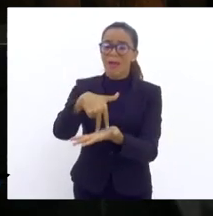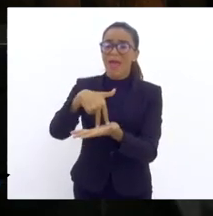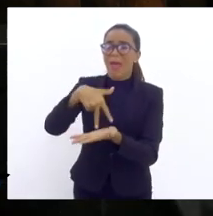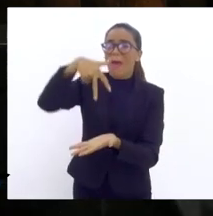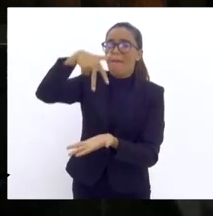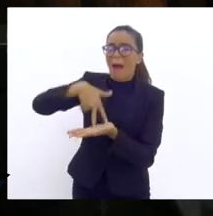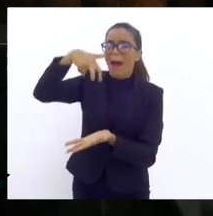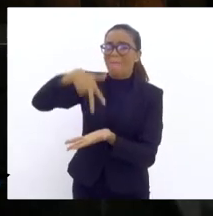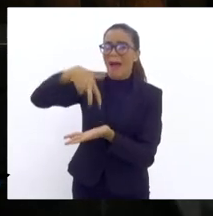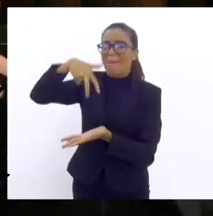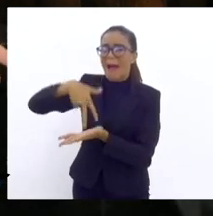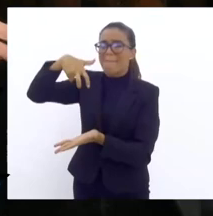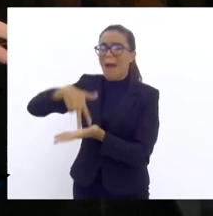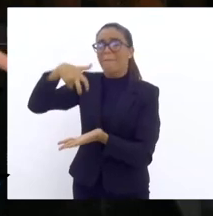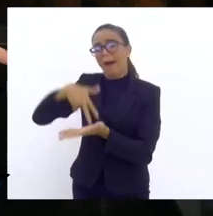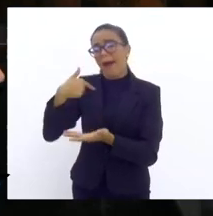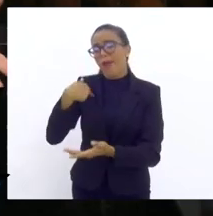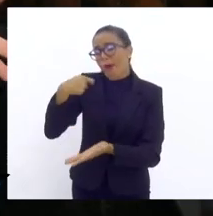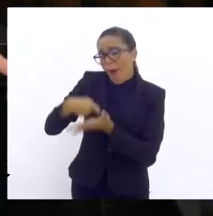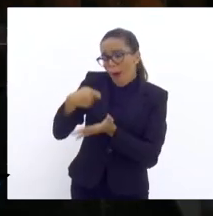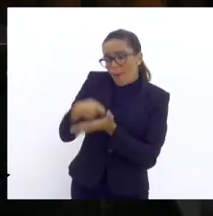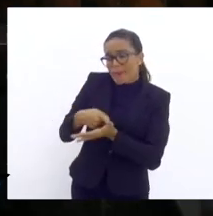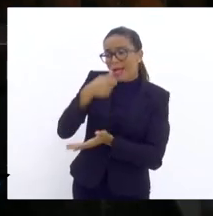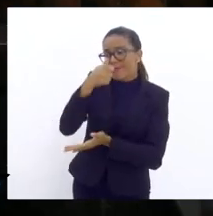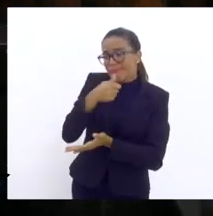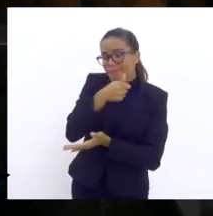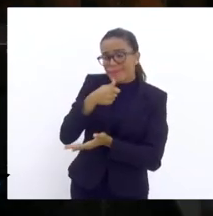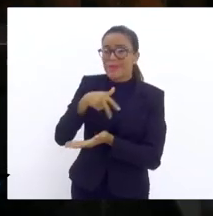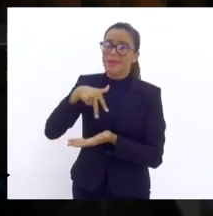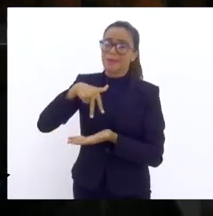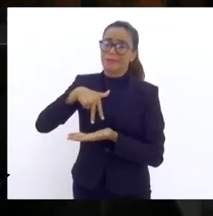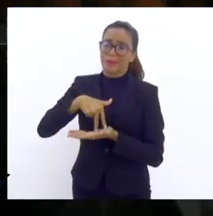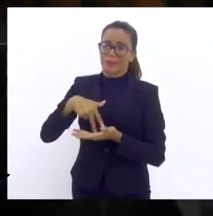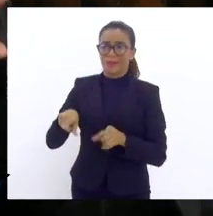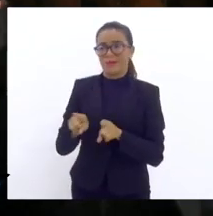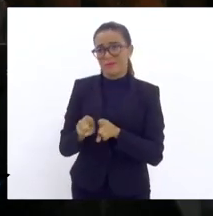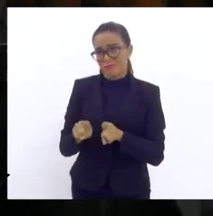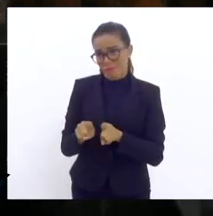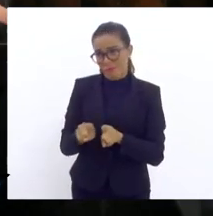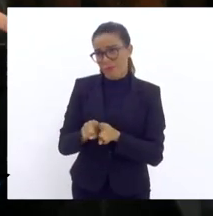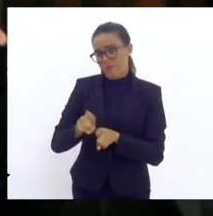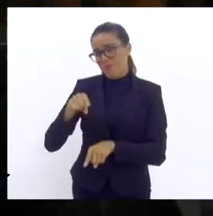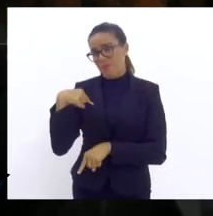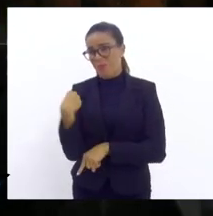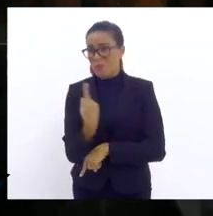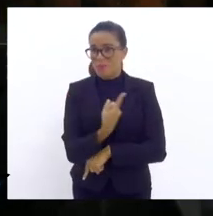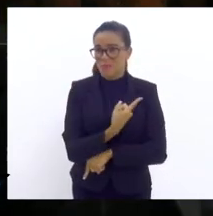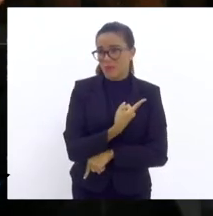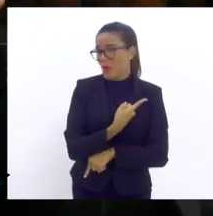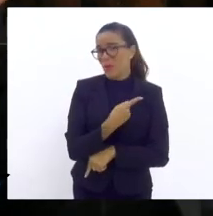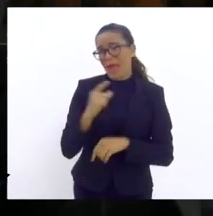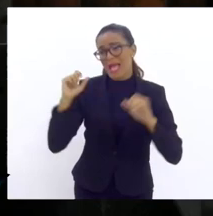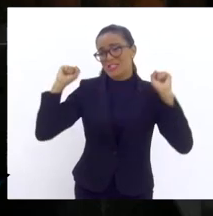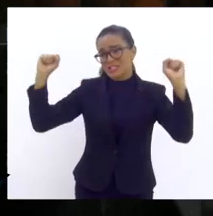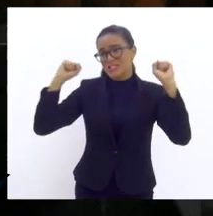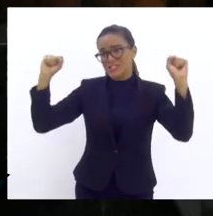pulando o tempo todo, a gente tem que ficar em pé também. Então, é como se estivéssemos todos na geral.